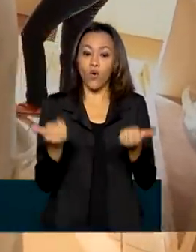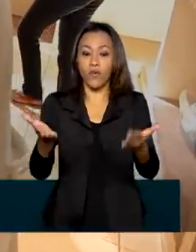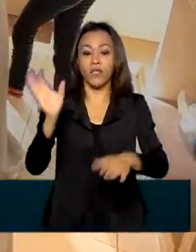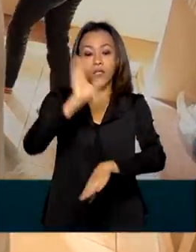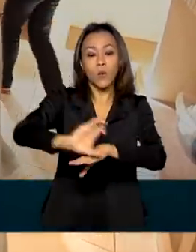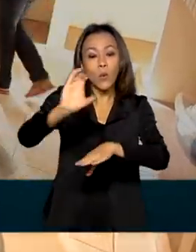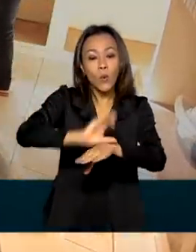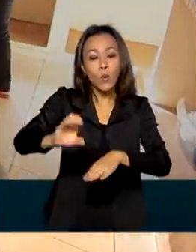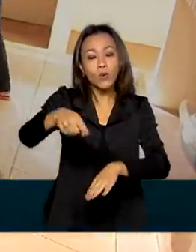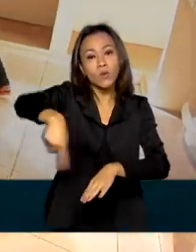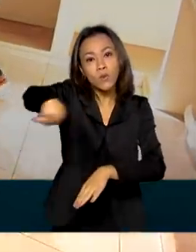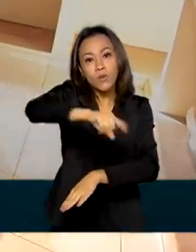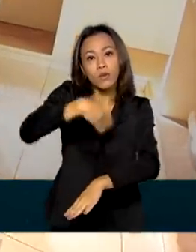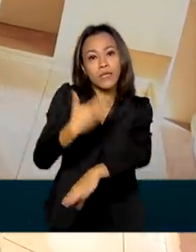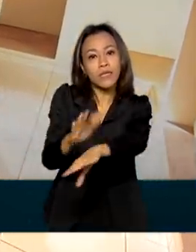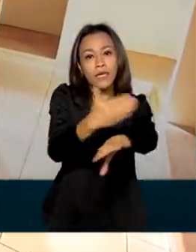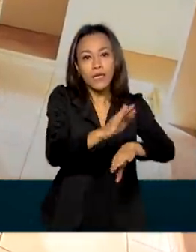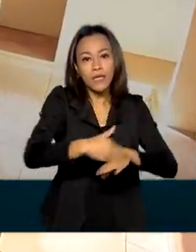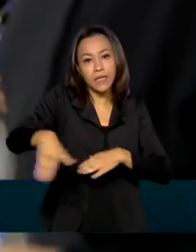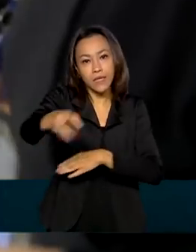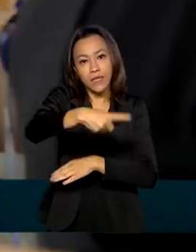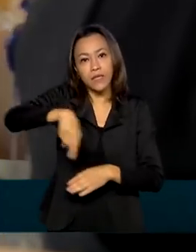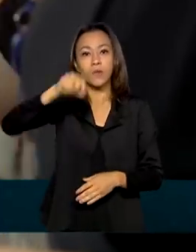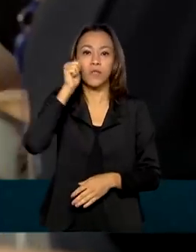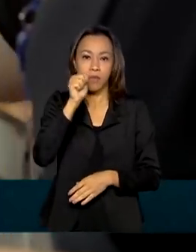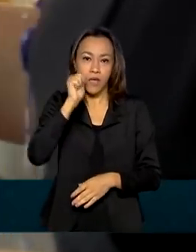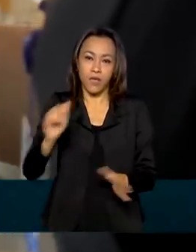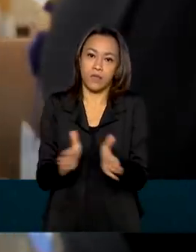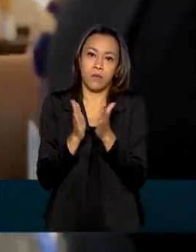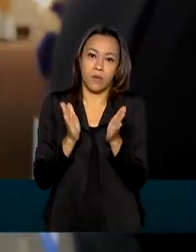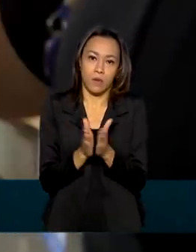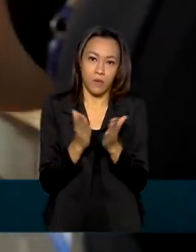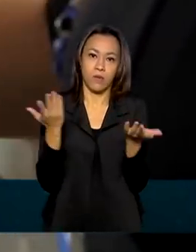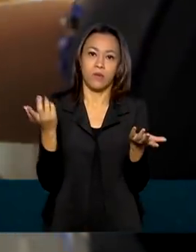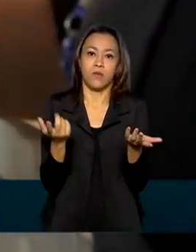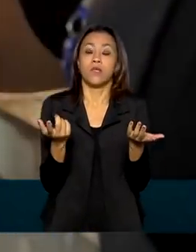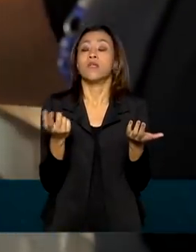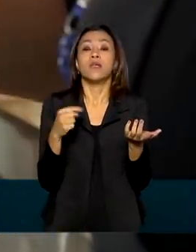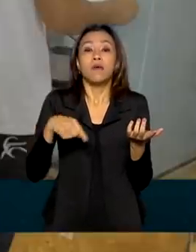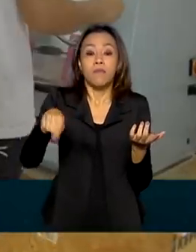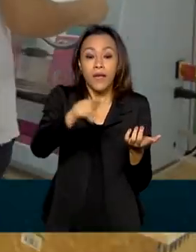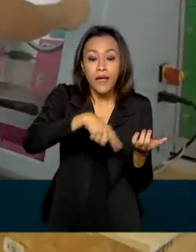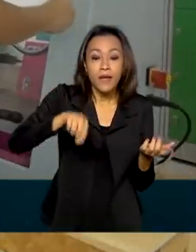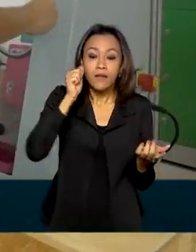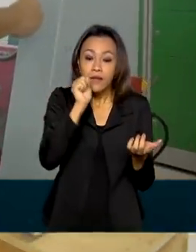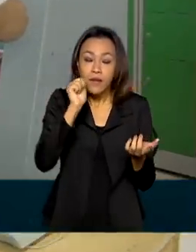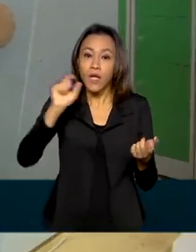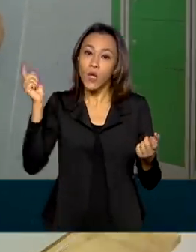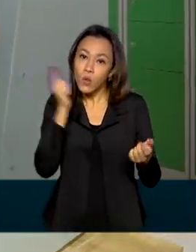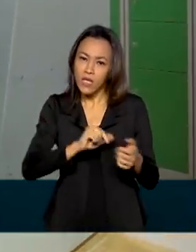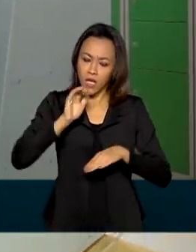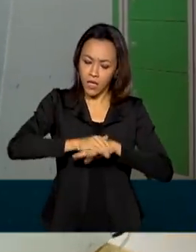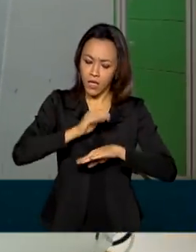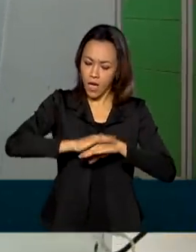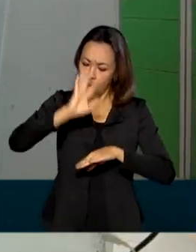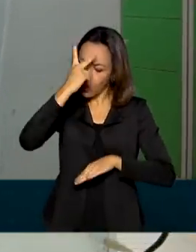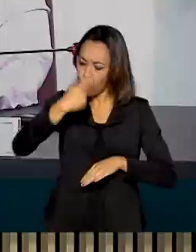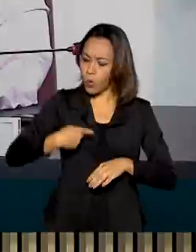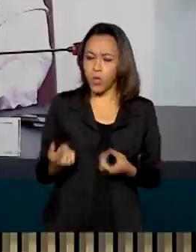profissional às mulheres de baixa renda. Uma oportunidade para que possam adquirir autonomia